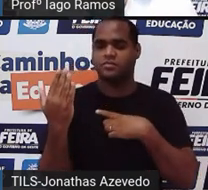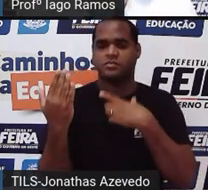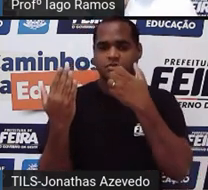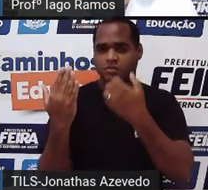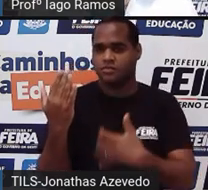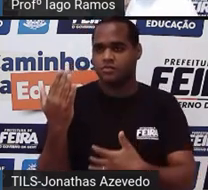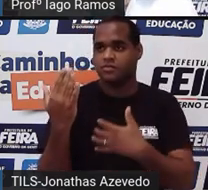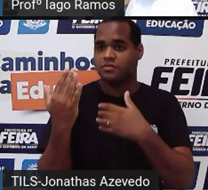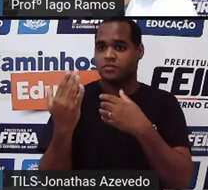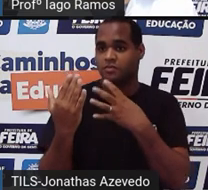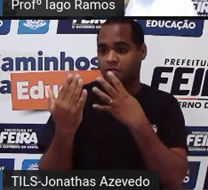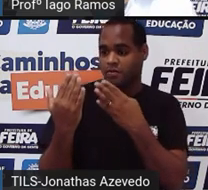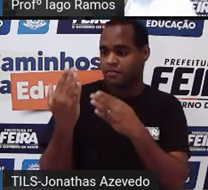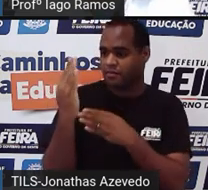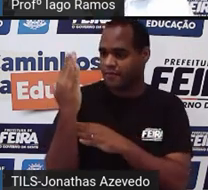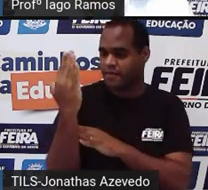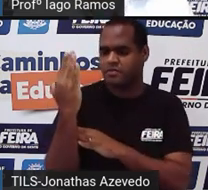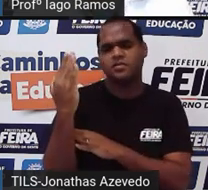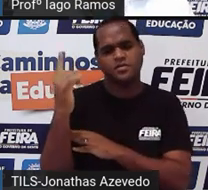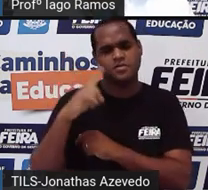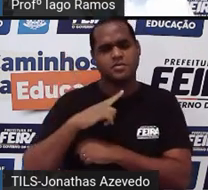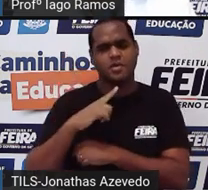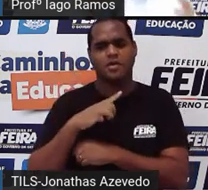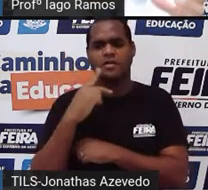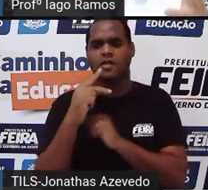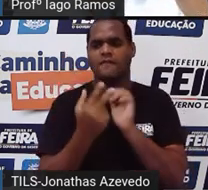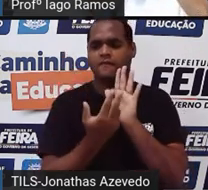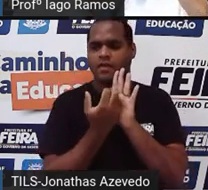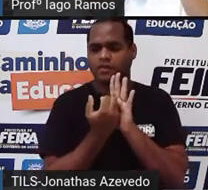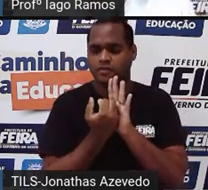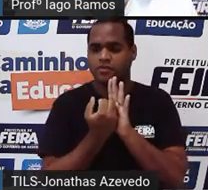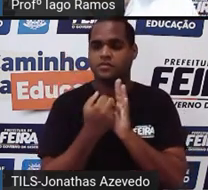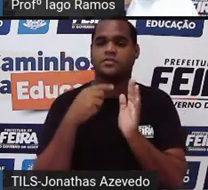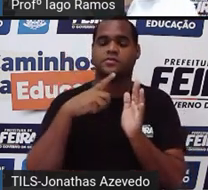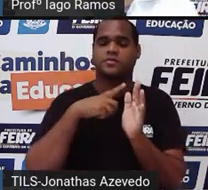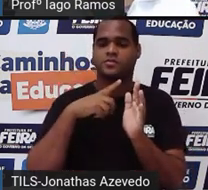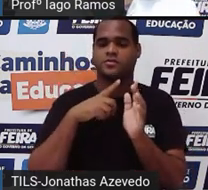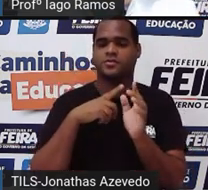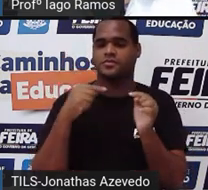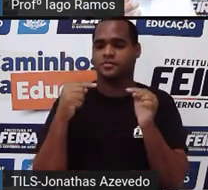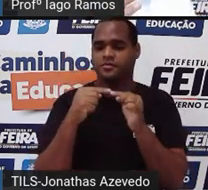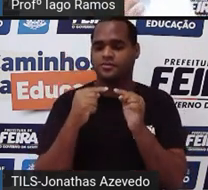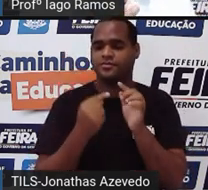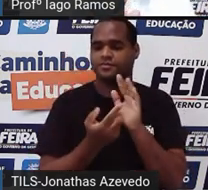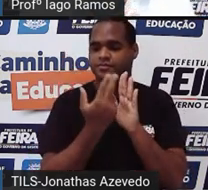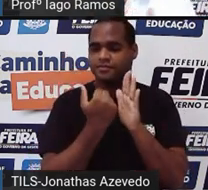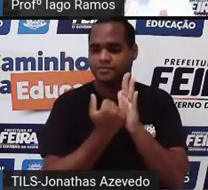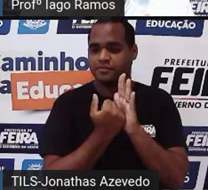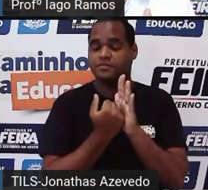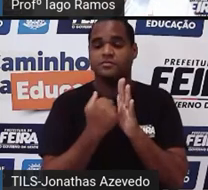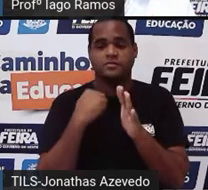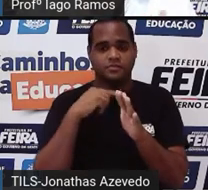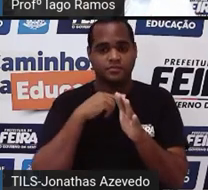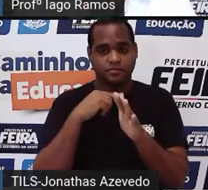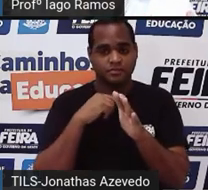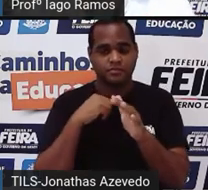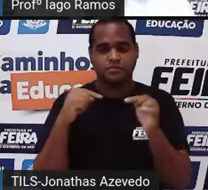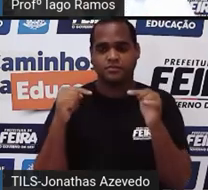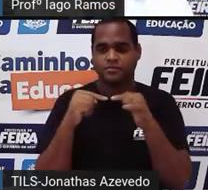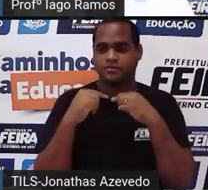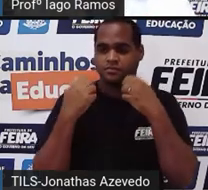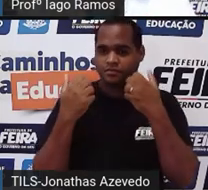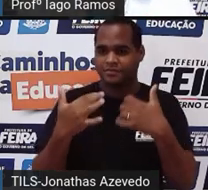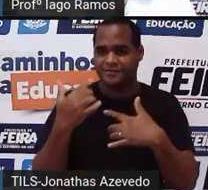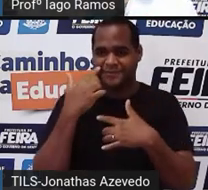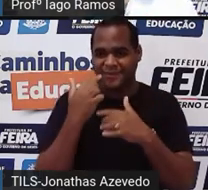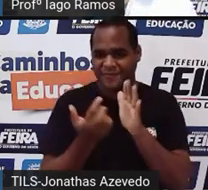transformação de reflexão com uma figura, é como se uma figura estivesse vendo a sua imagem no